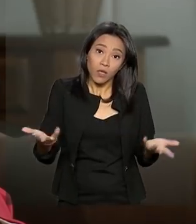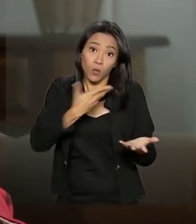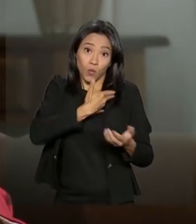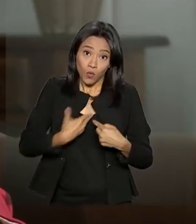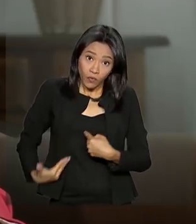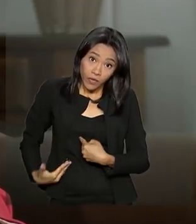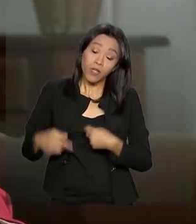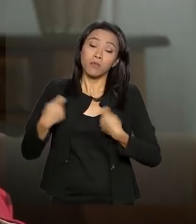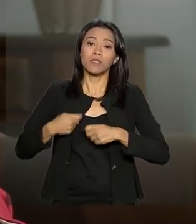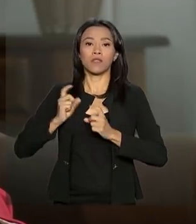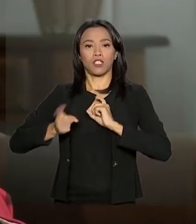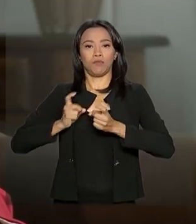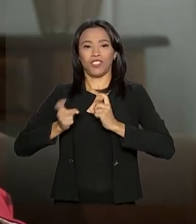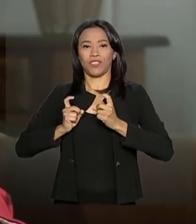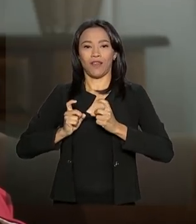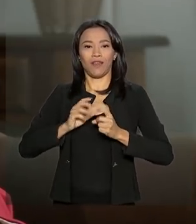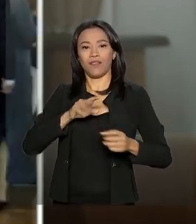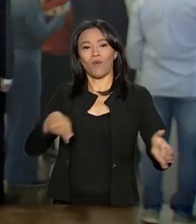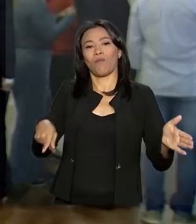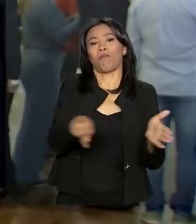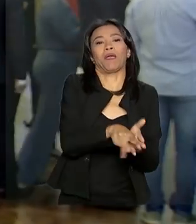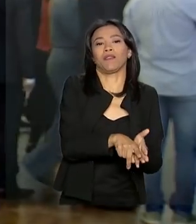e não ser o dono do porto.